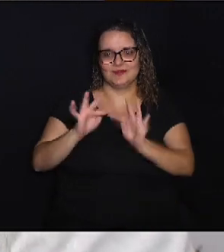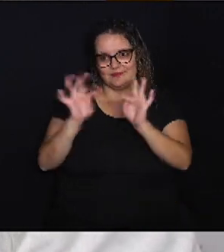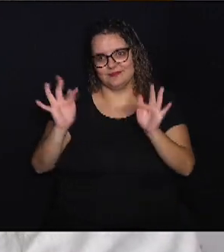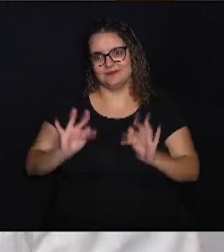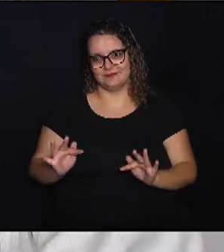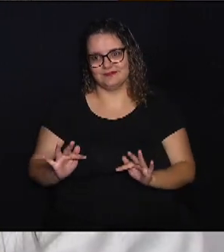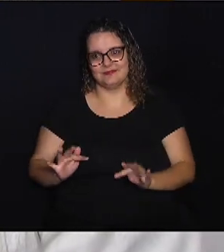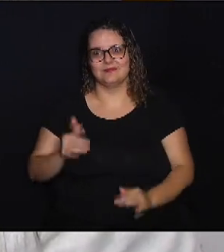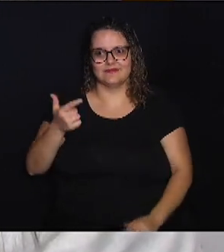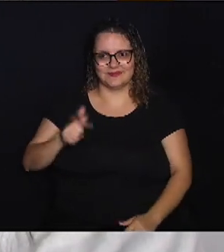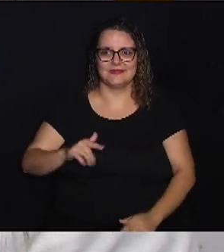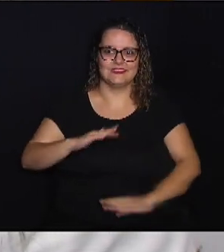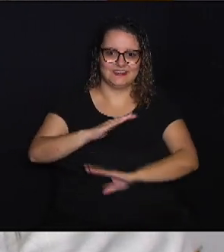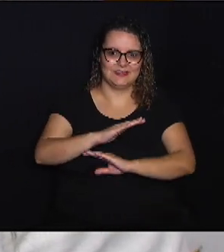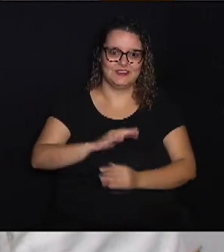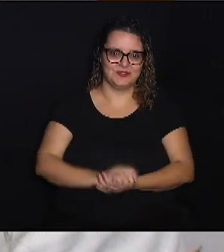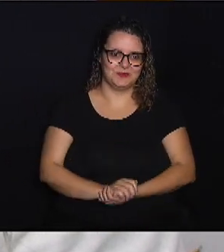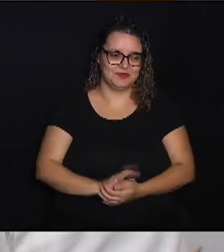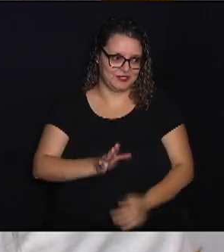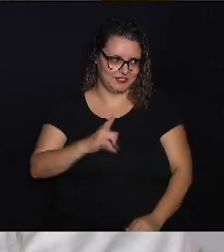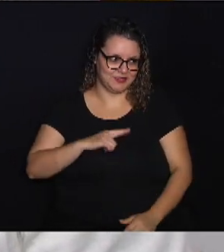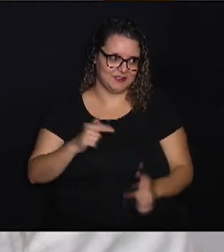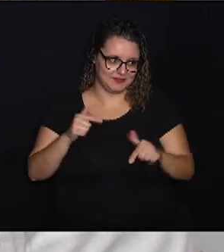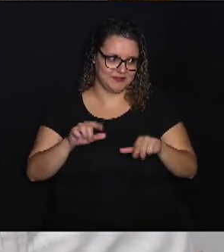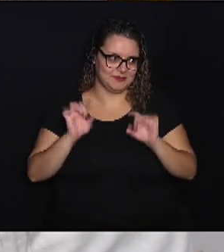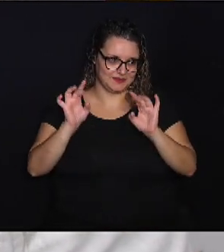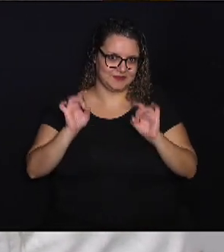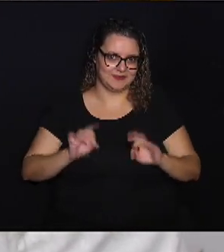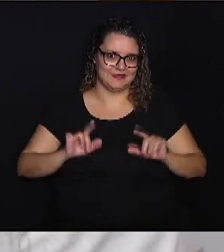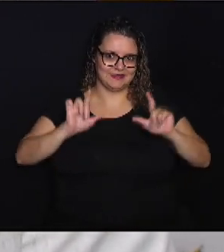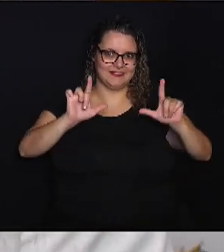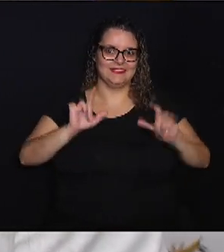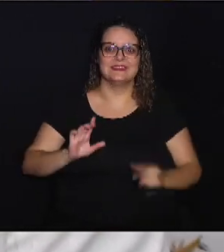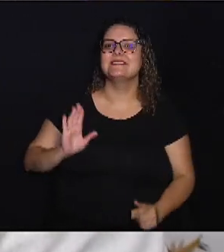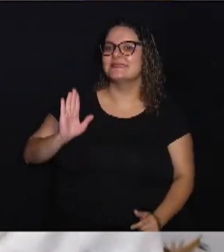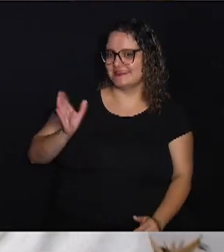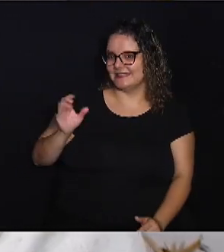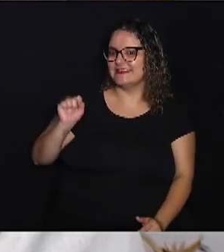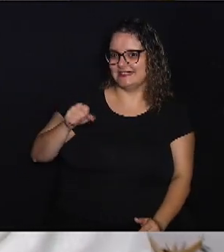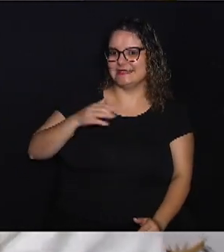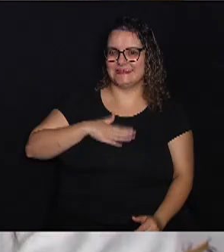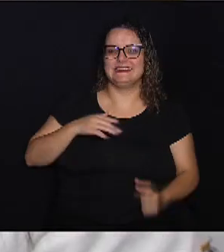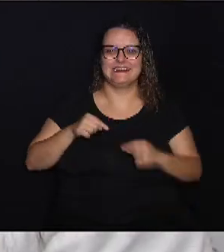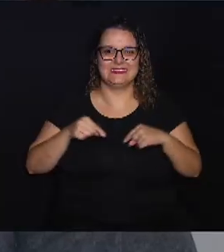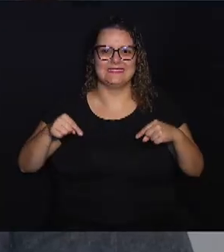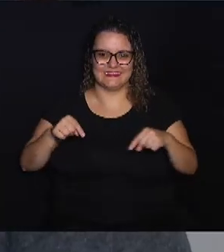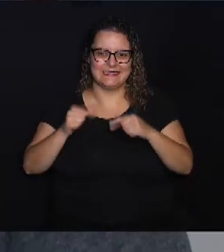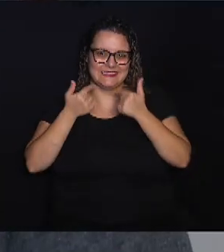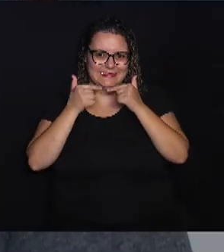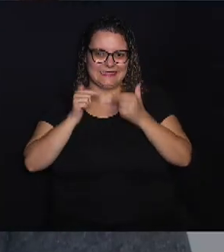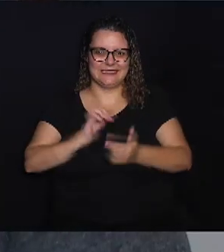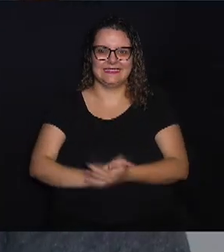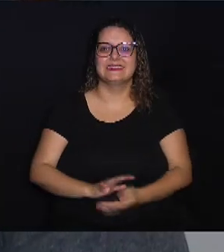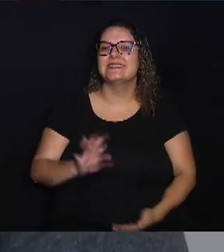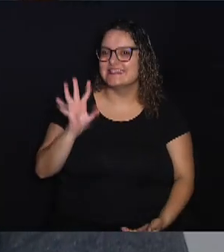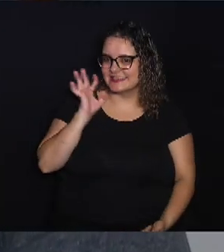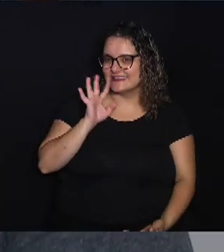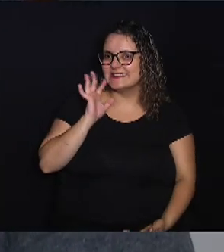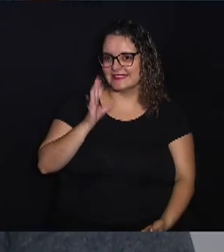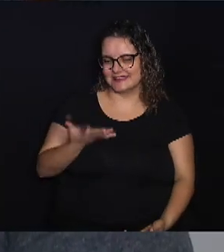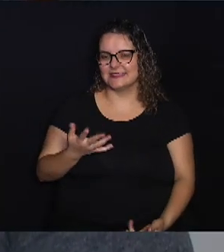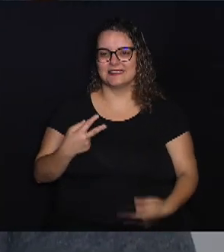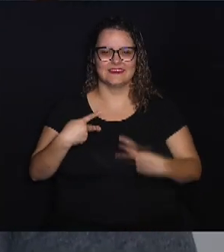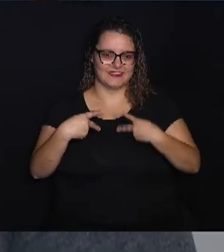continuar na Câmara. Já tem um lugar especial para o diploma ou não? Já, na minha sala. Muito legal, é um